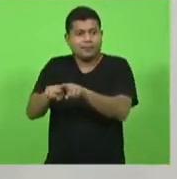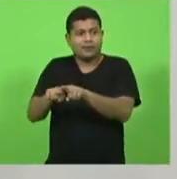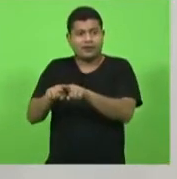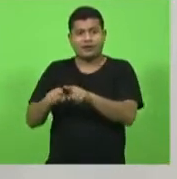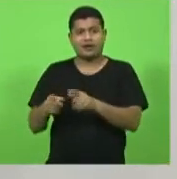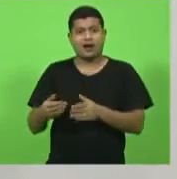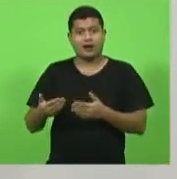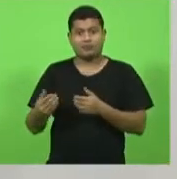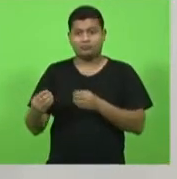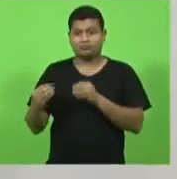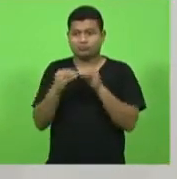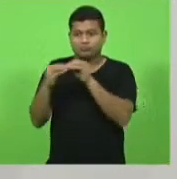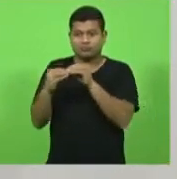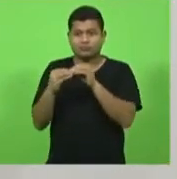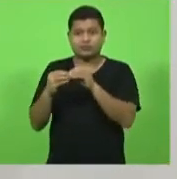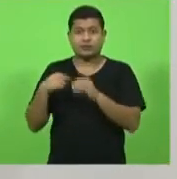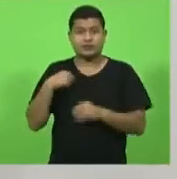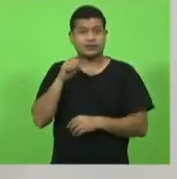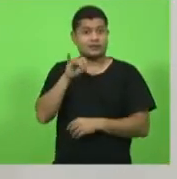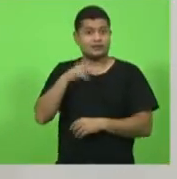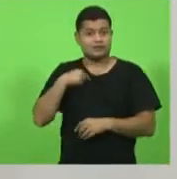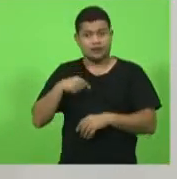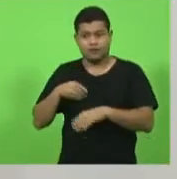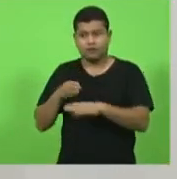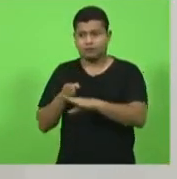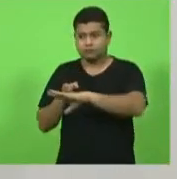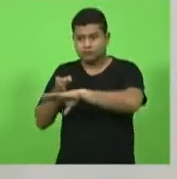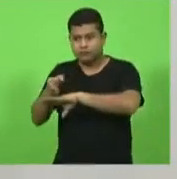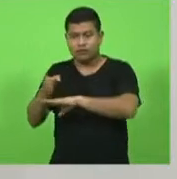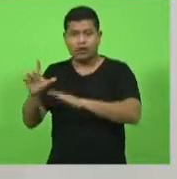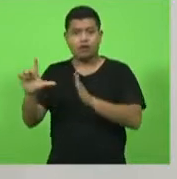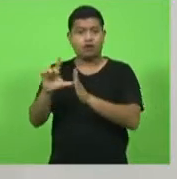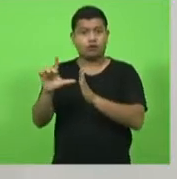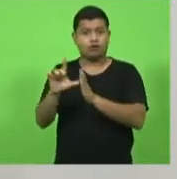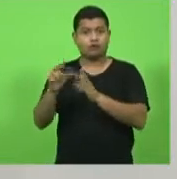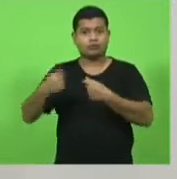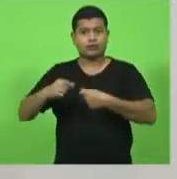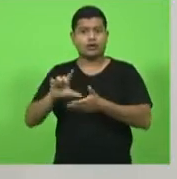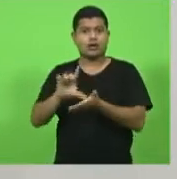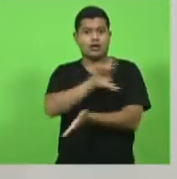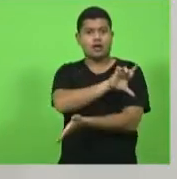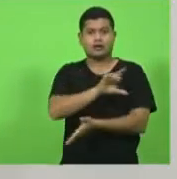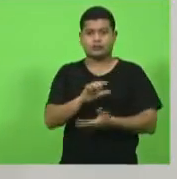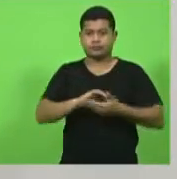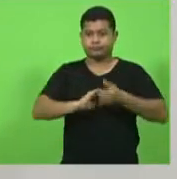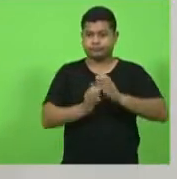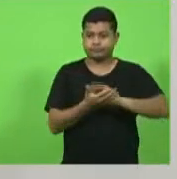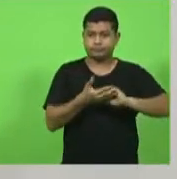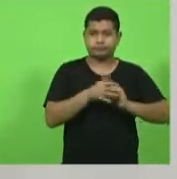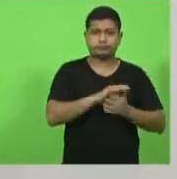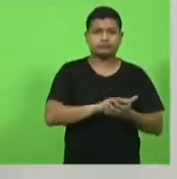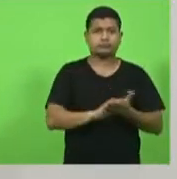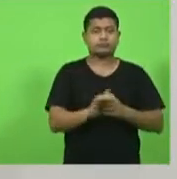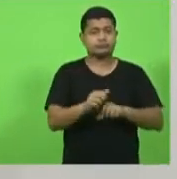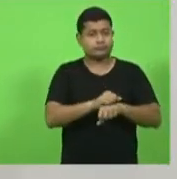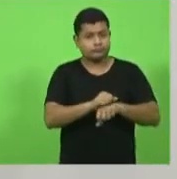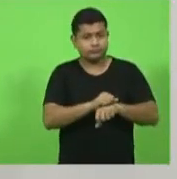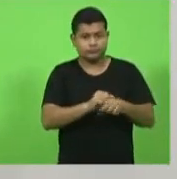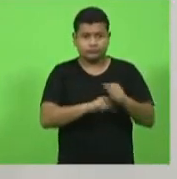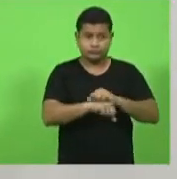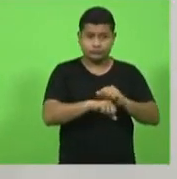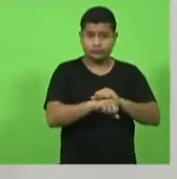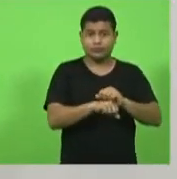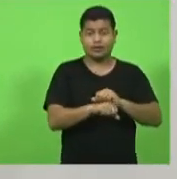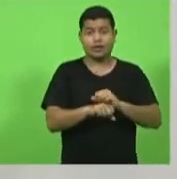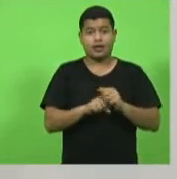para você entrar numa loja você tem que lavar as mãos tu não entra numa loja se você não lavar as mãos e daí